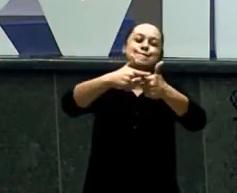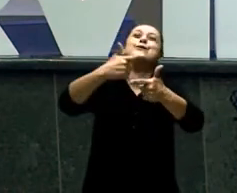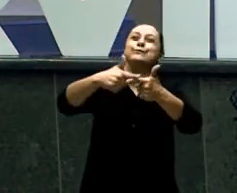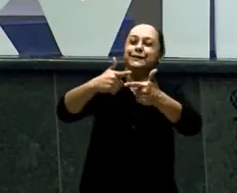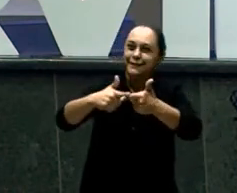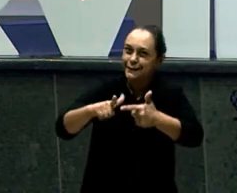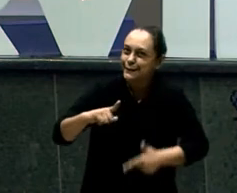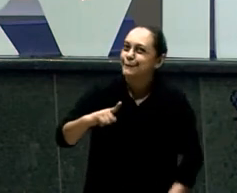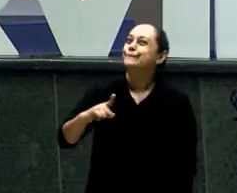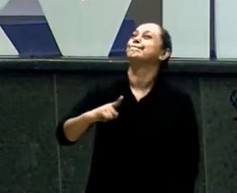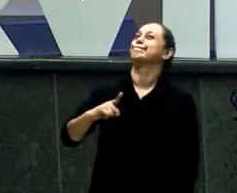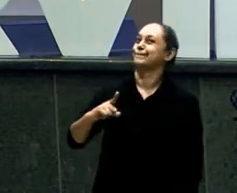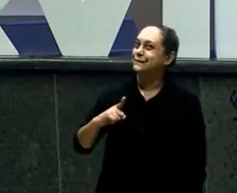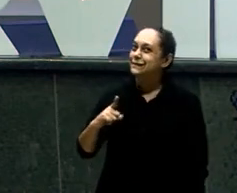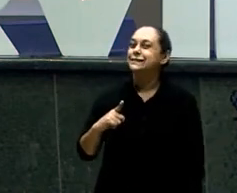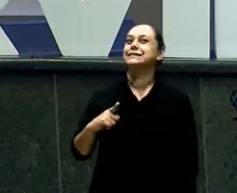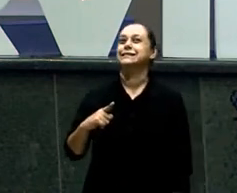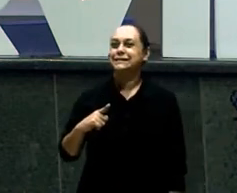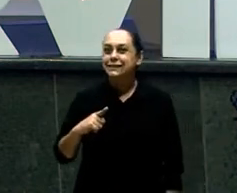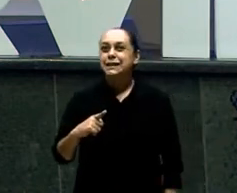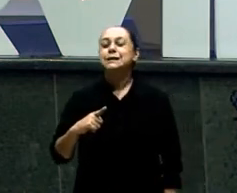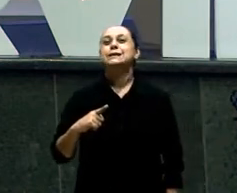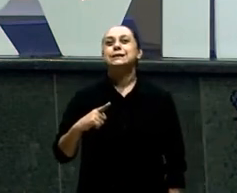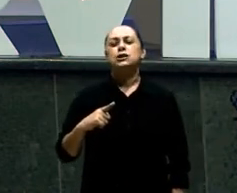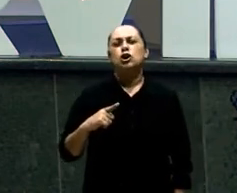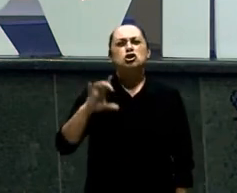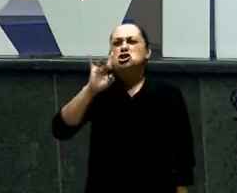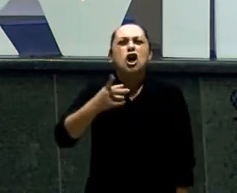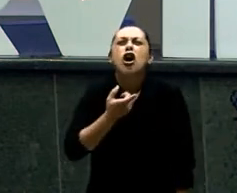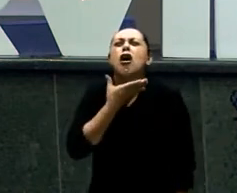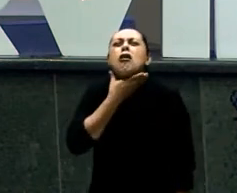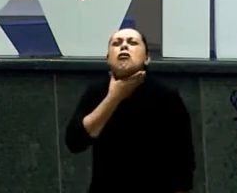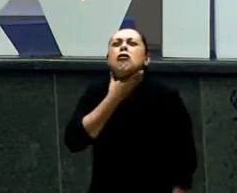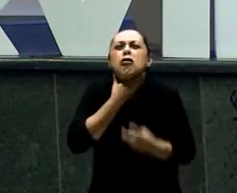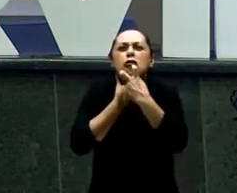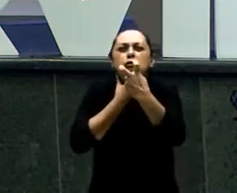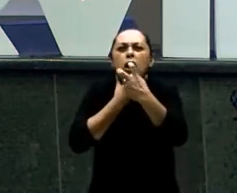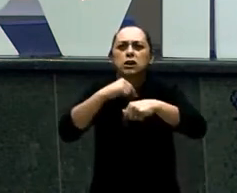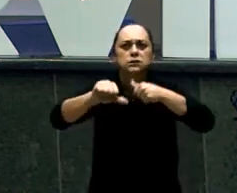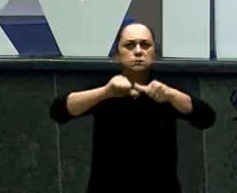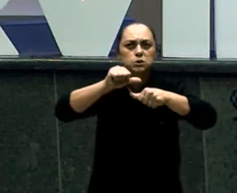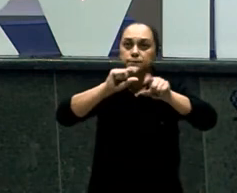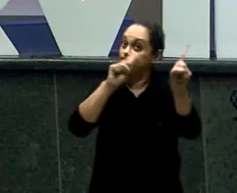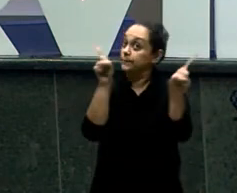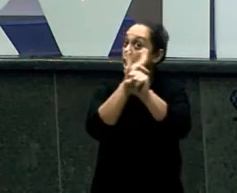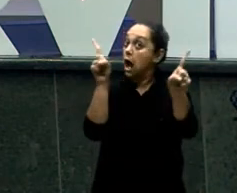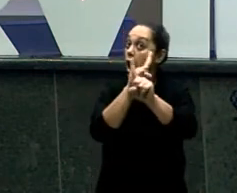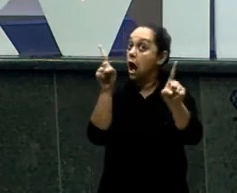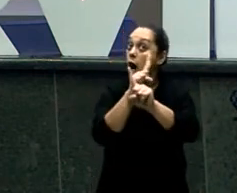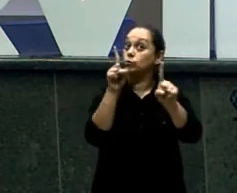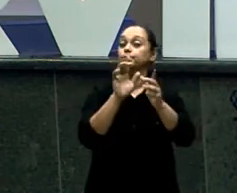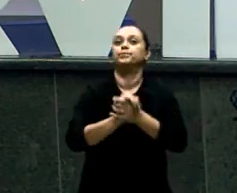Em tentar ter o equilíbrio vocal Não Mas aí vem Mas terceiro problema